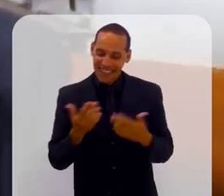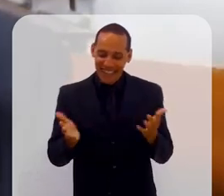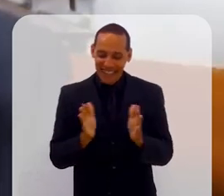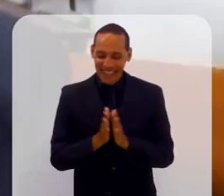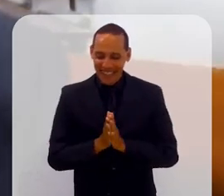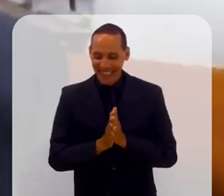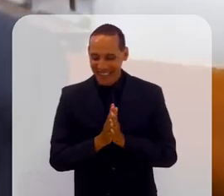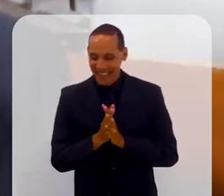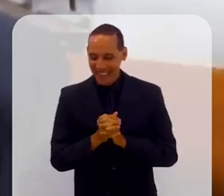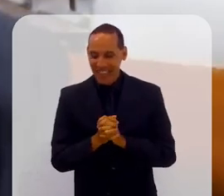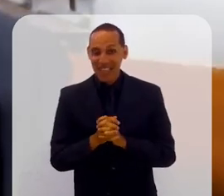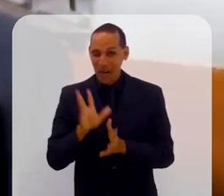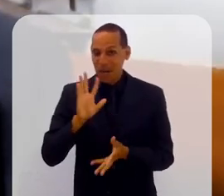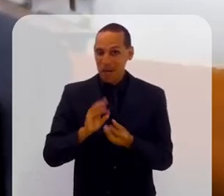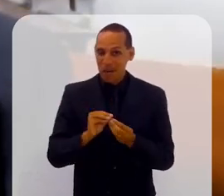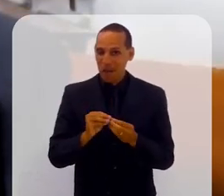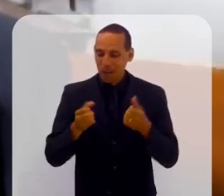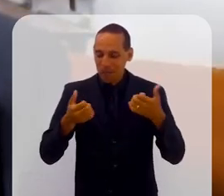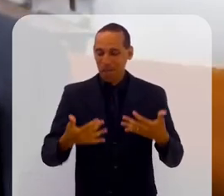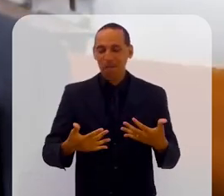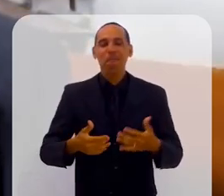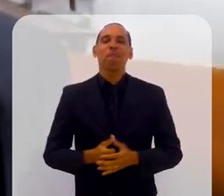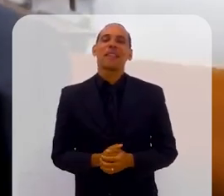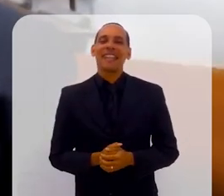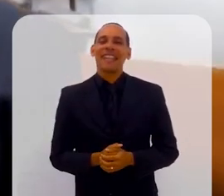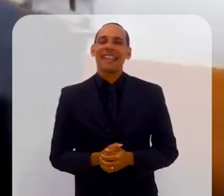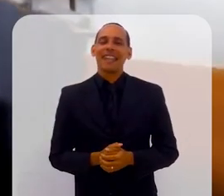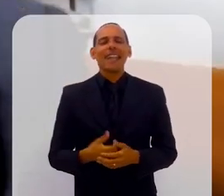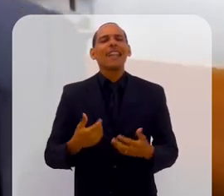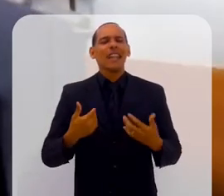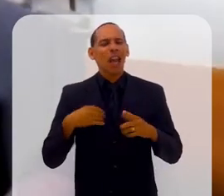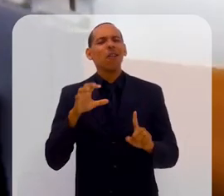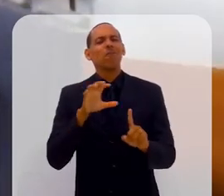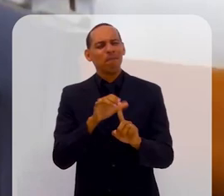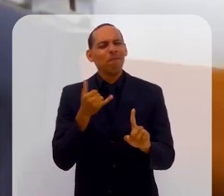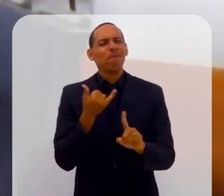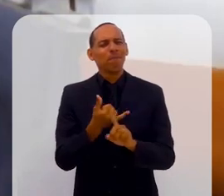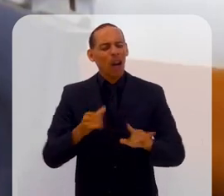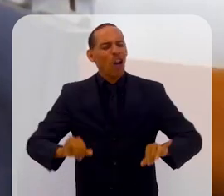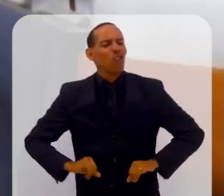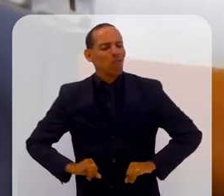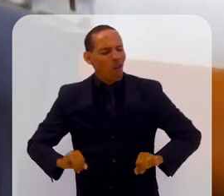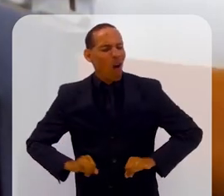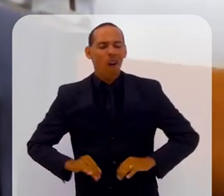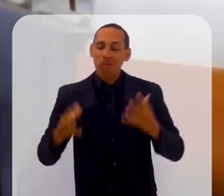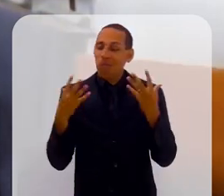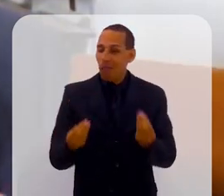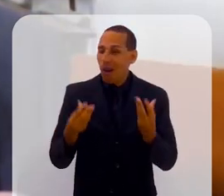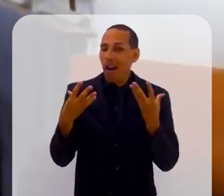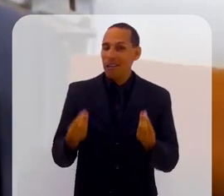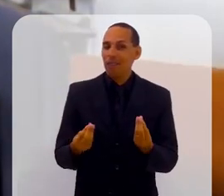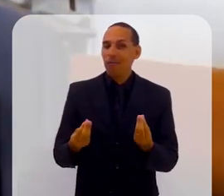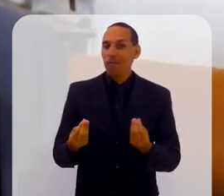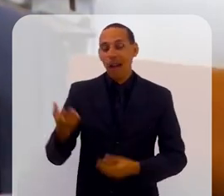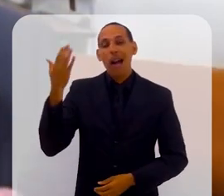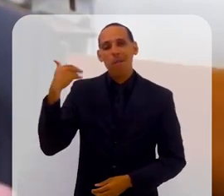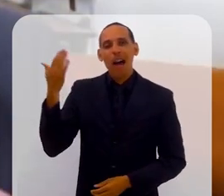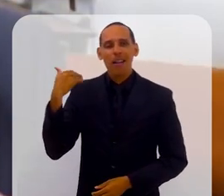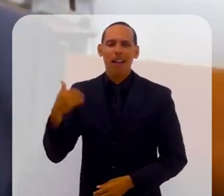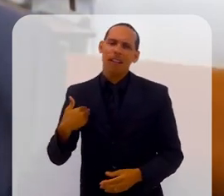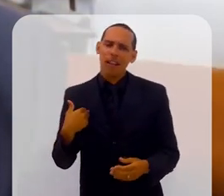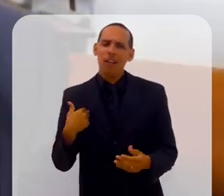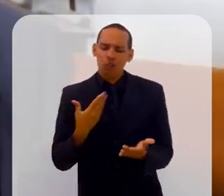enfim, vamos lá. Eu sofri muito bullying na minha vida, então, quando eu era